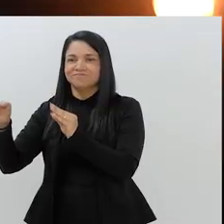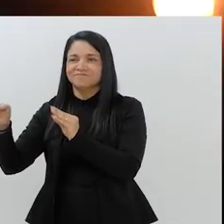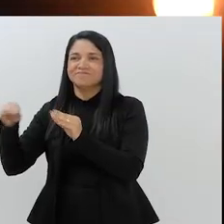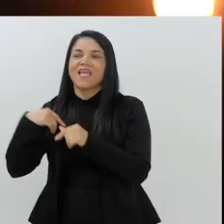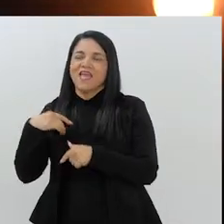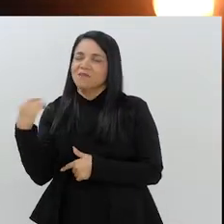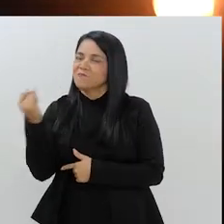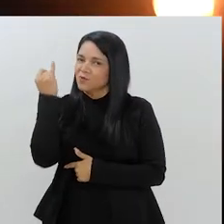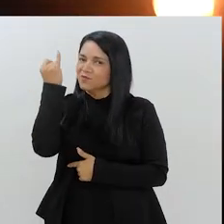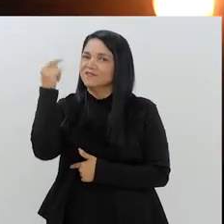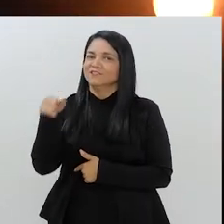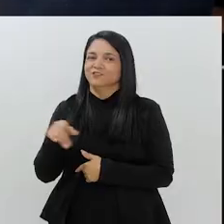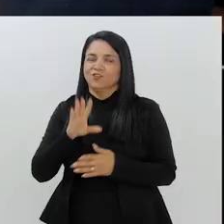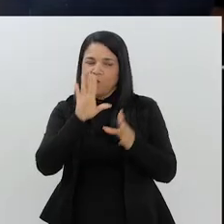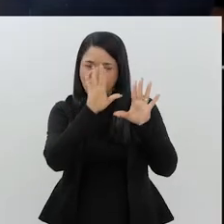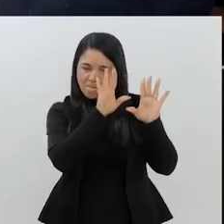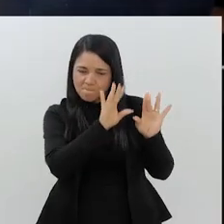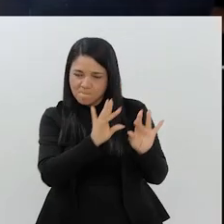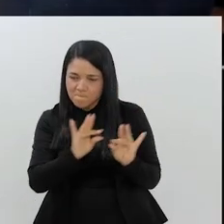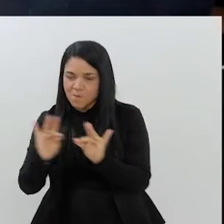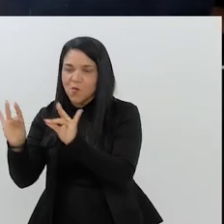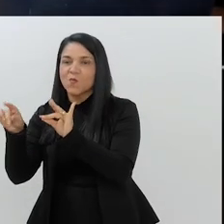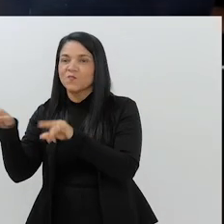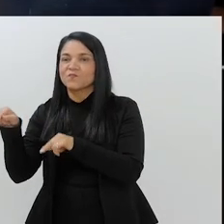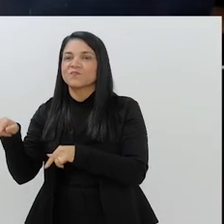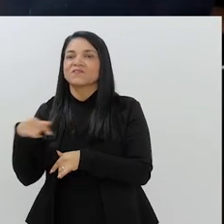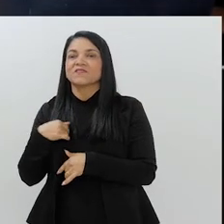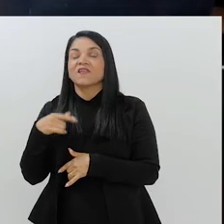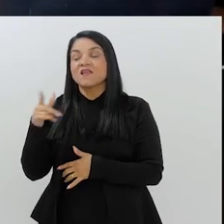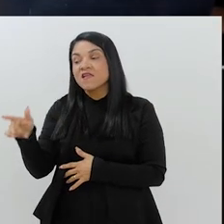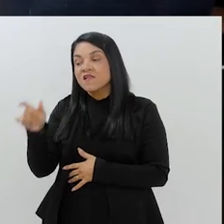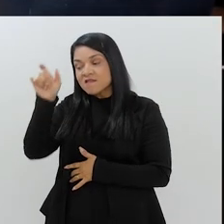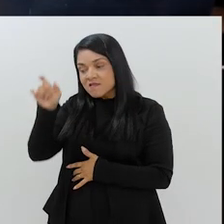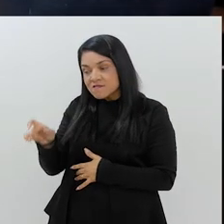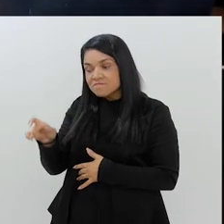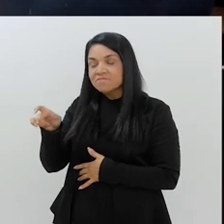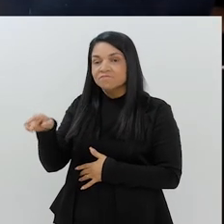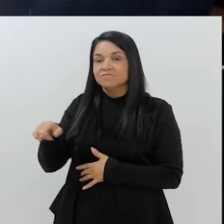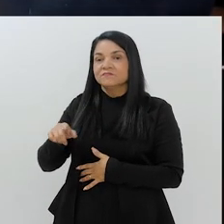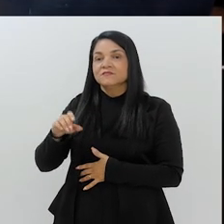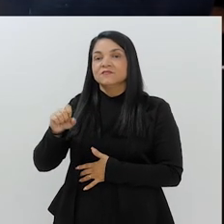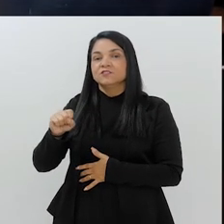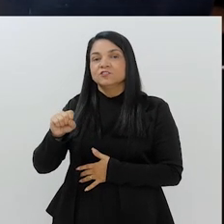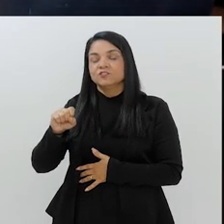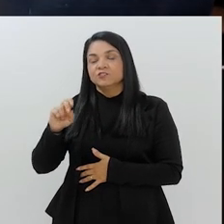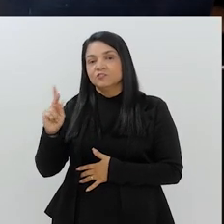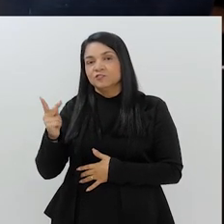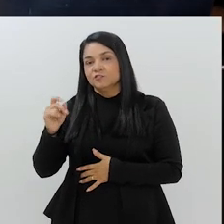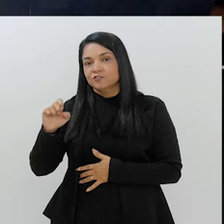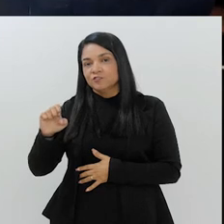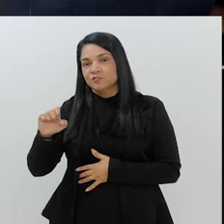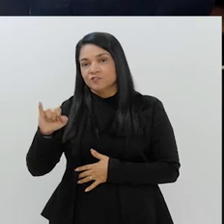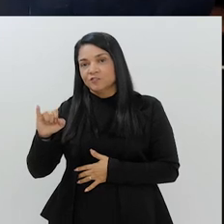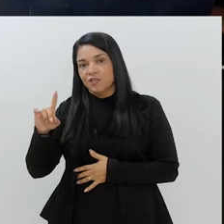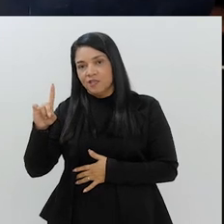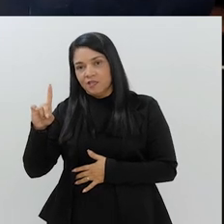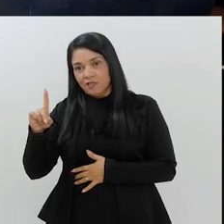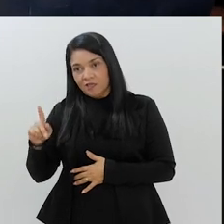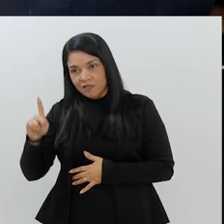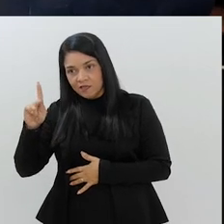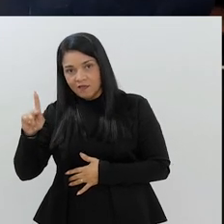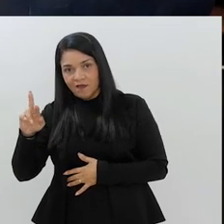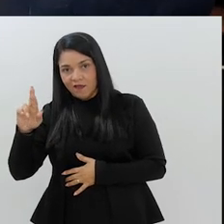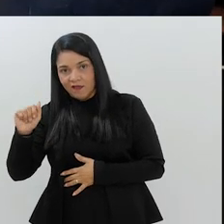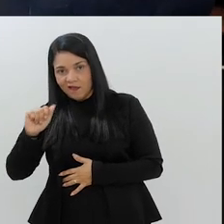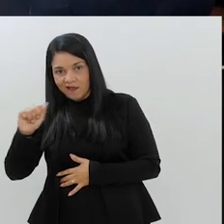Roubartilhou. É, fazer o quê? Era importante. Exatamente. Então, ele é meio que um porta-voz da comunidade muçulmana